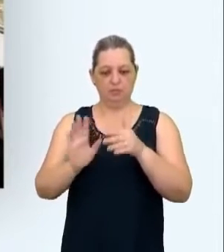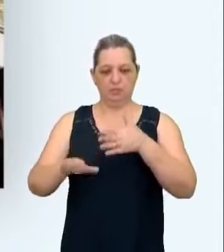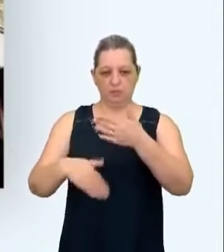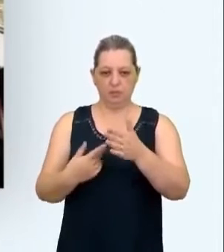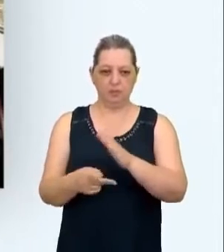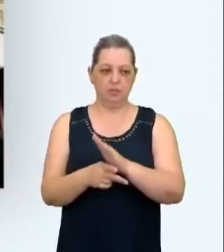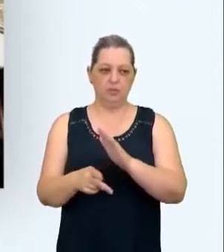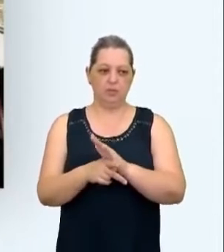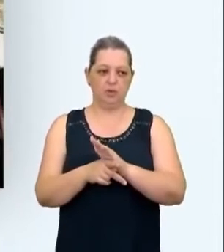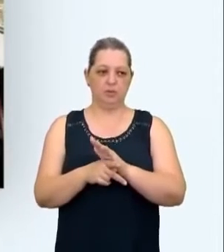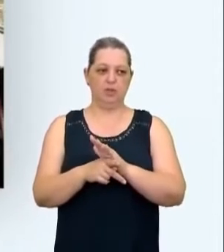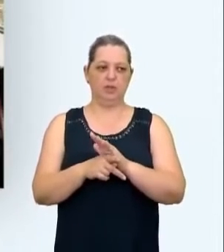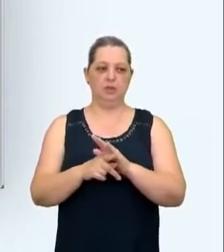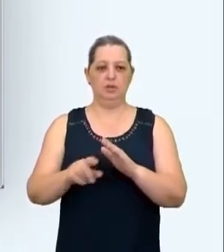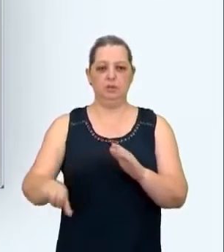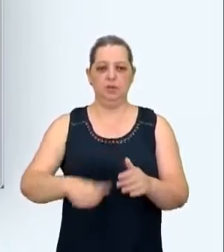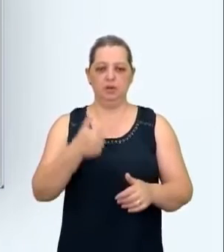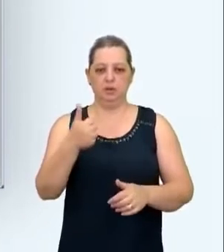sua categoria.